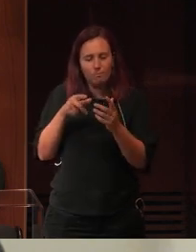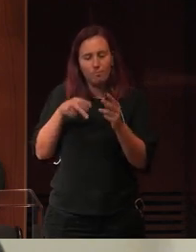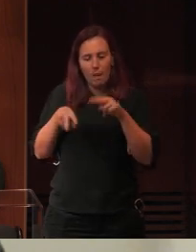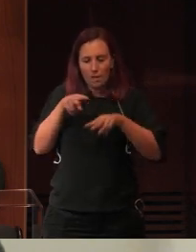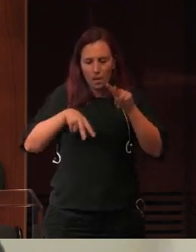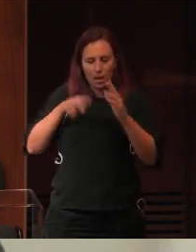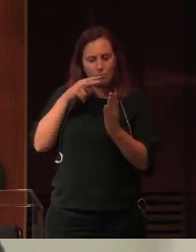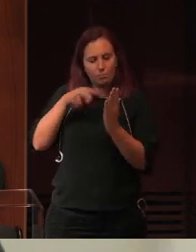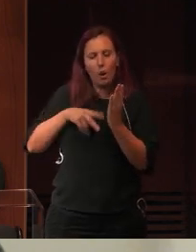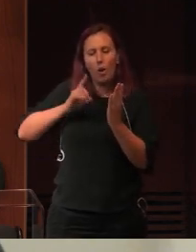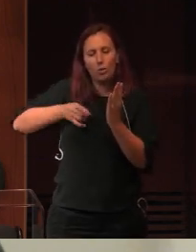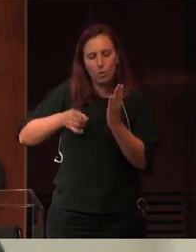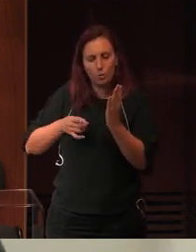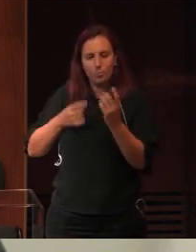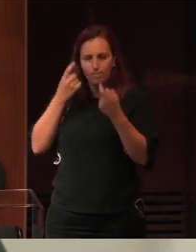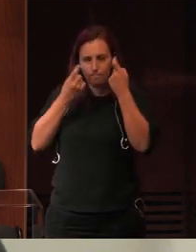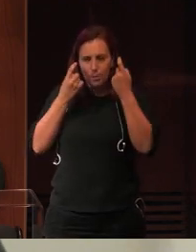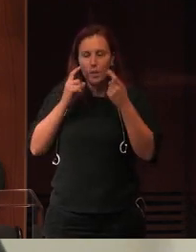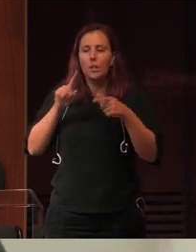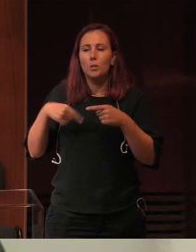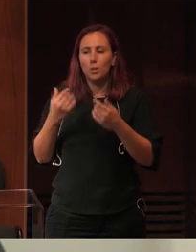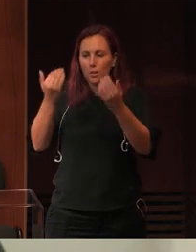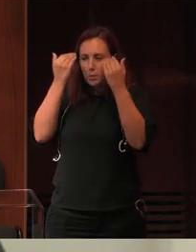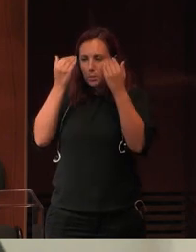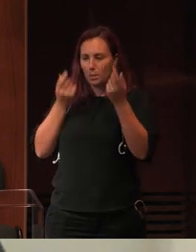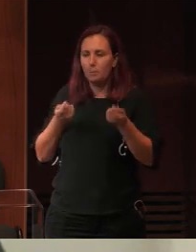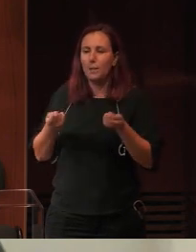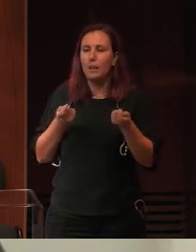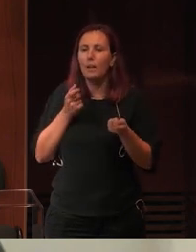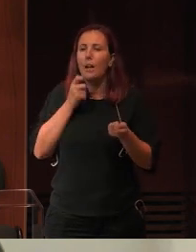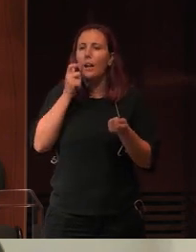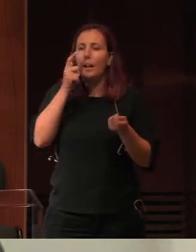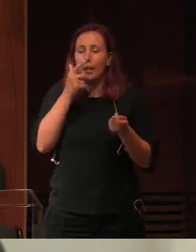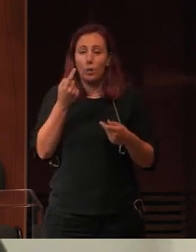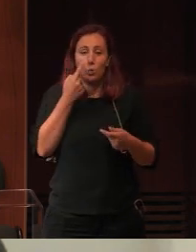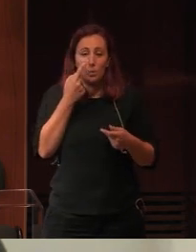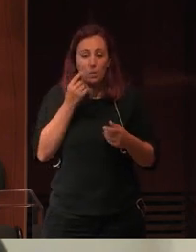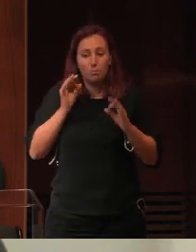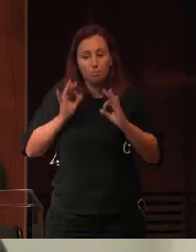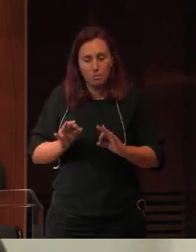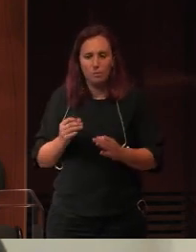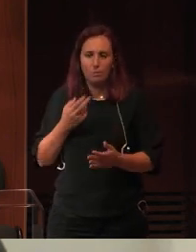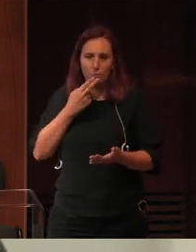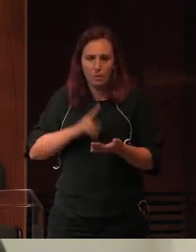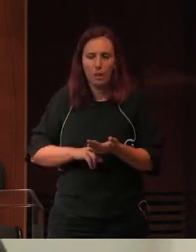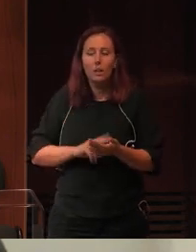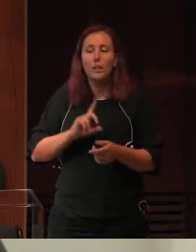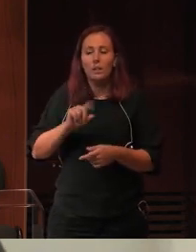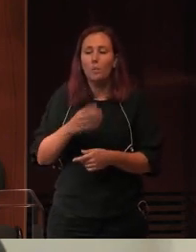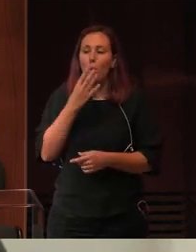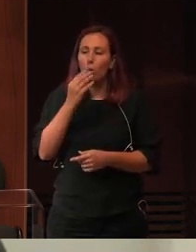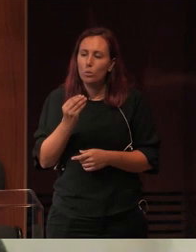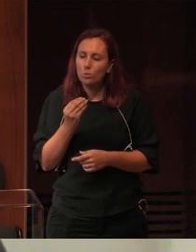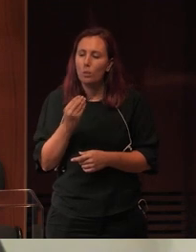garante que a informação é mediada por quem detém conhecimento, que os alunos são